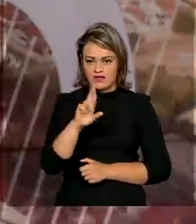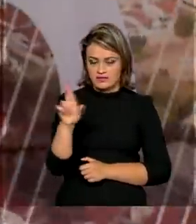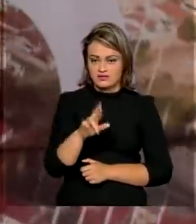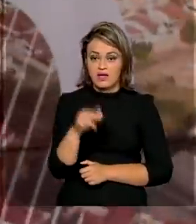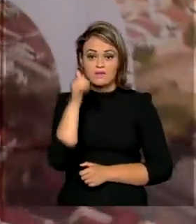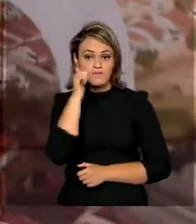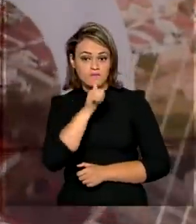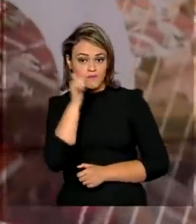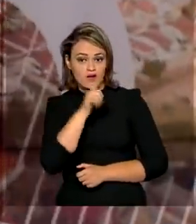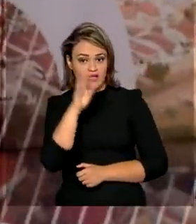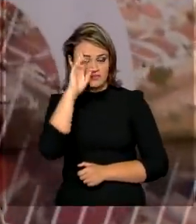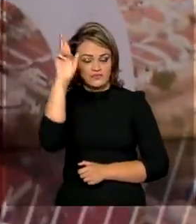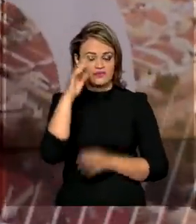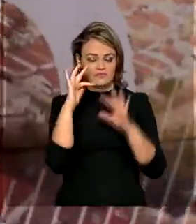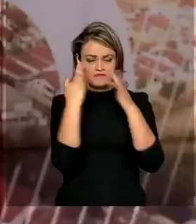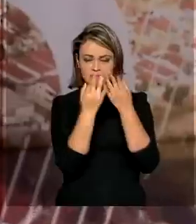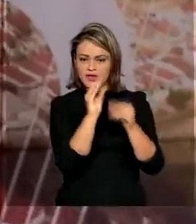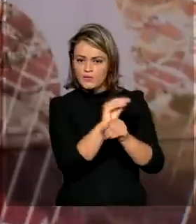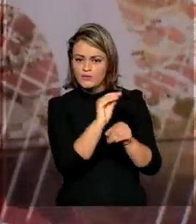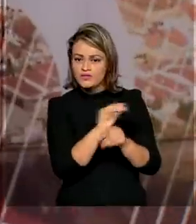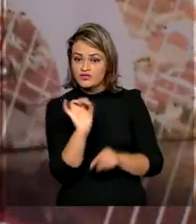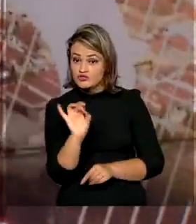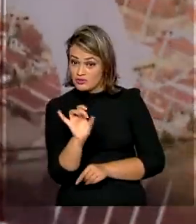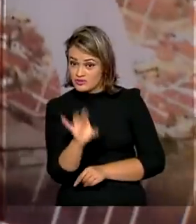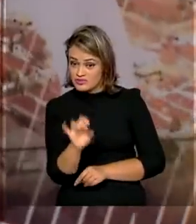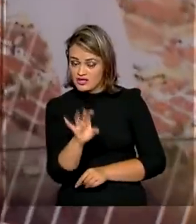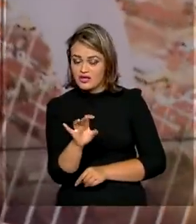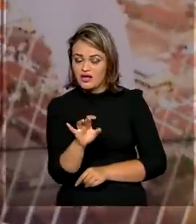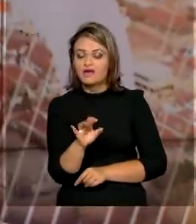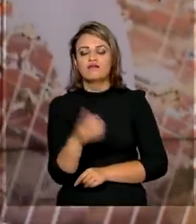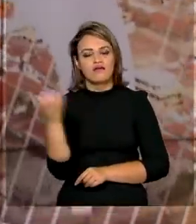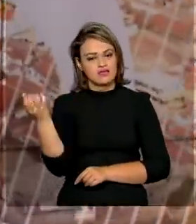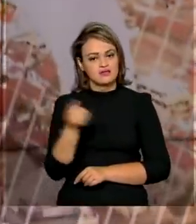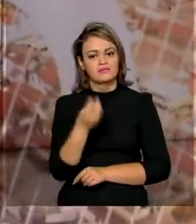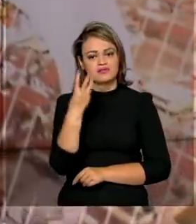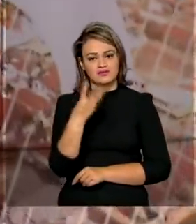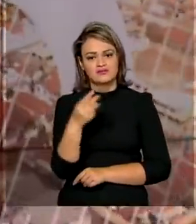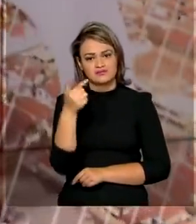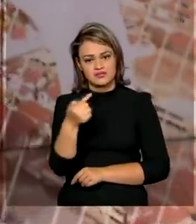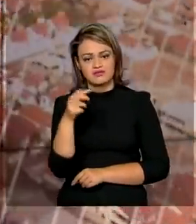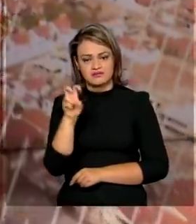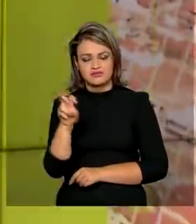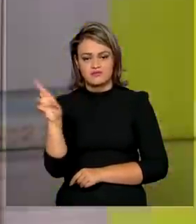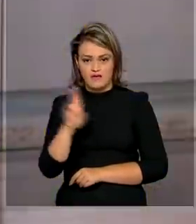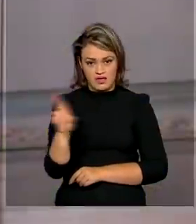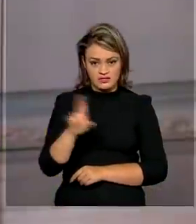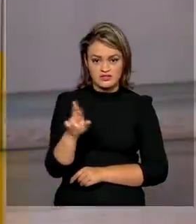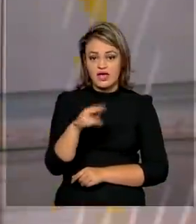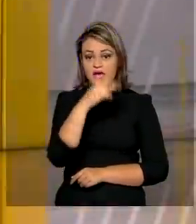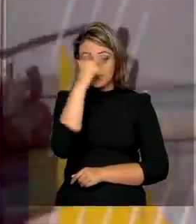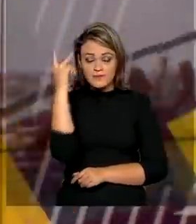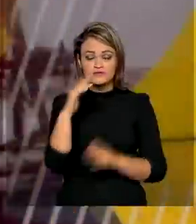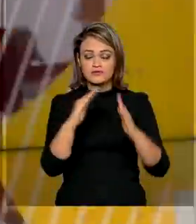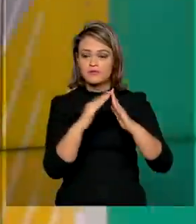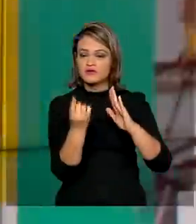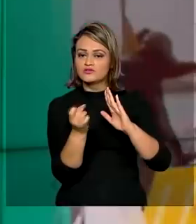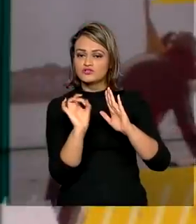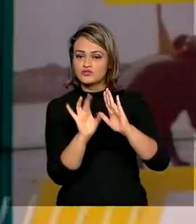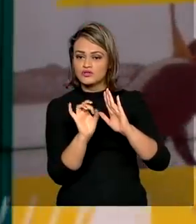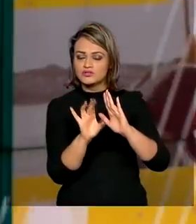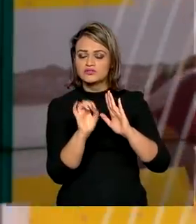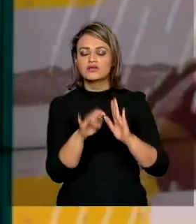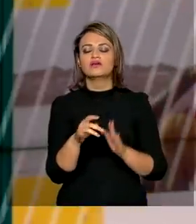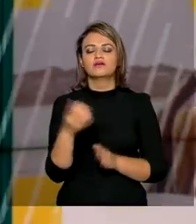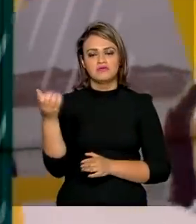Mulheres-chefes de família que criam os filhos sozinhas recebem 375 reais. E pessoas que moram sozinhas têm